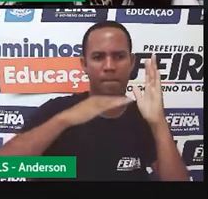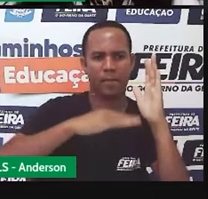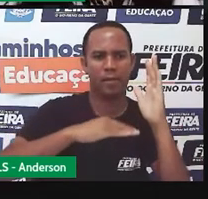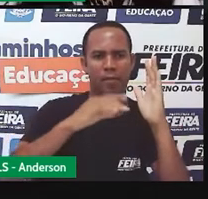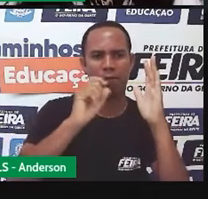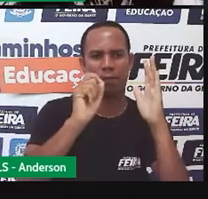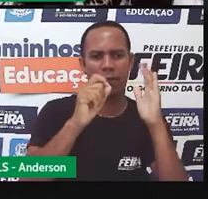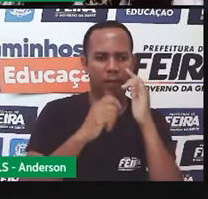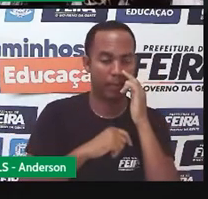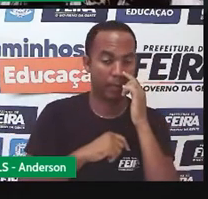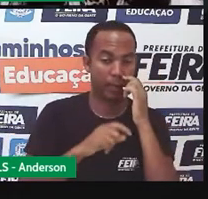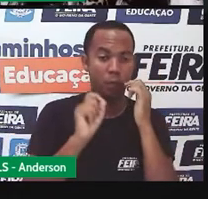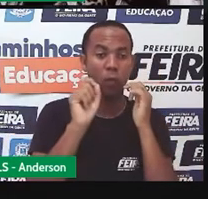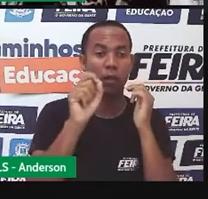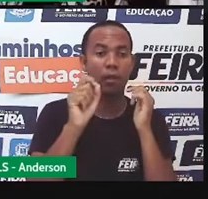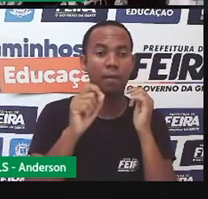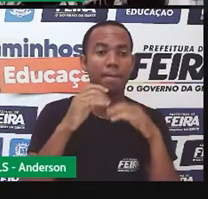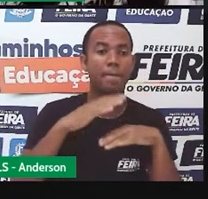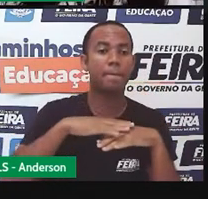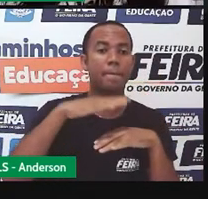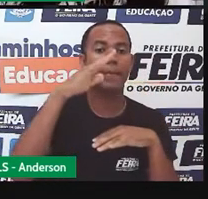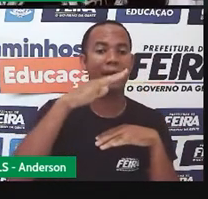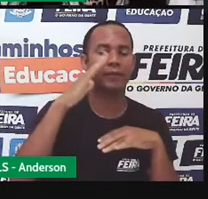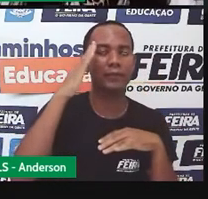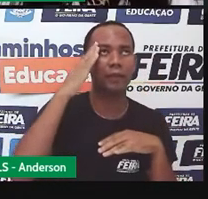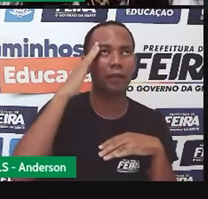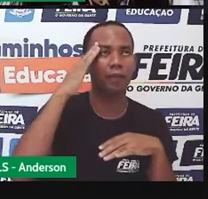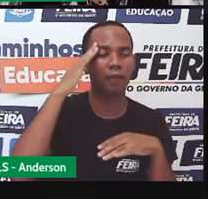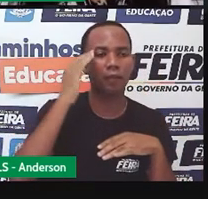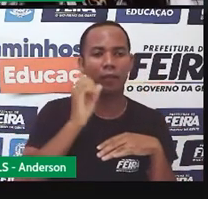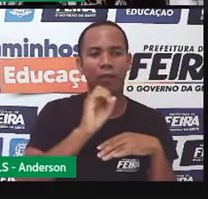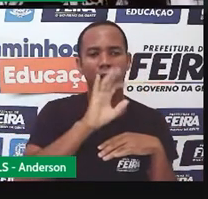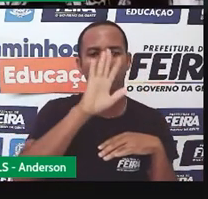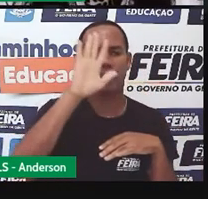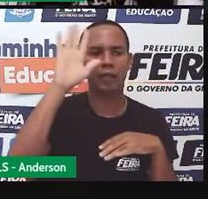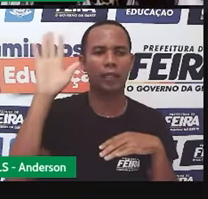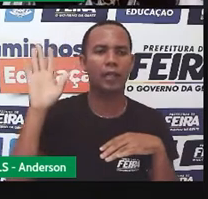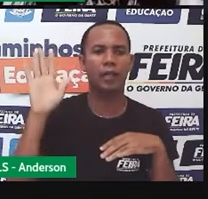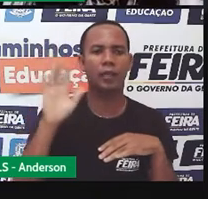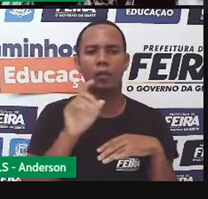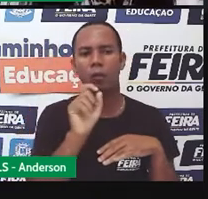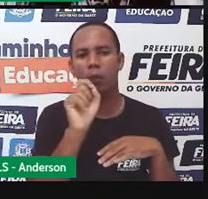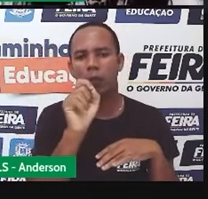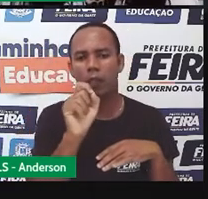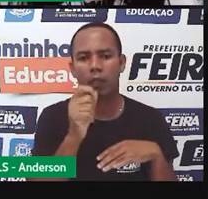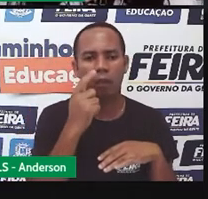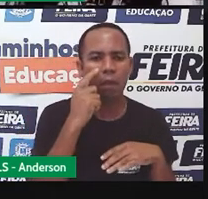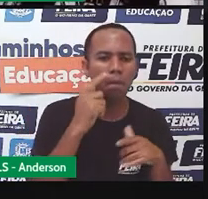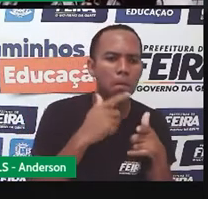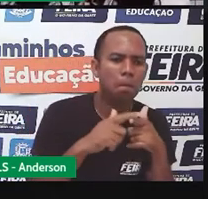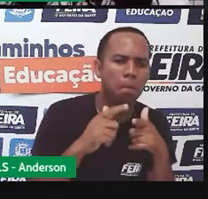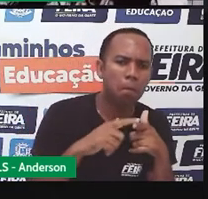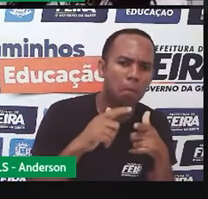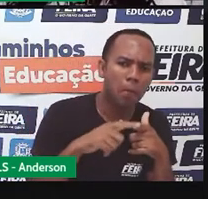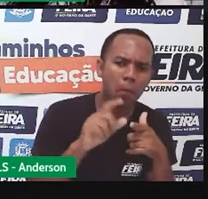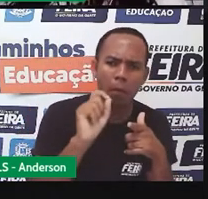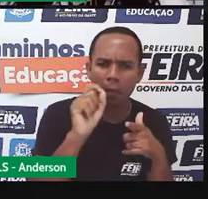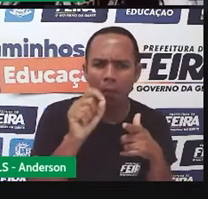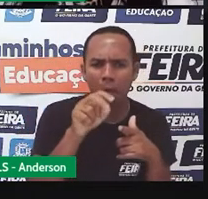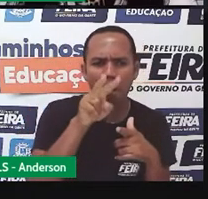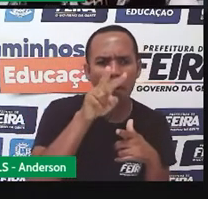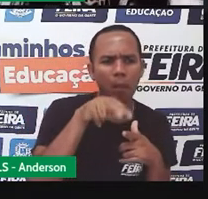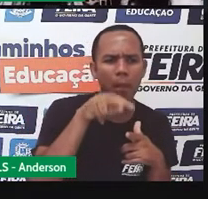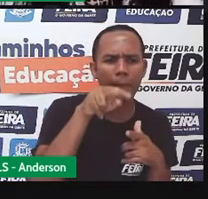é aquilo que vai dar a entender sobre o que vai ter dentro do